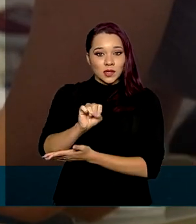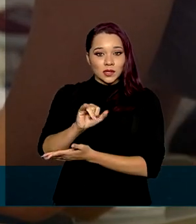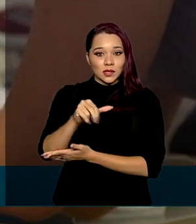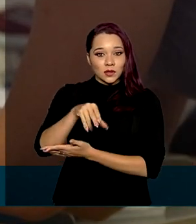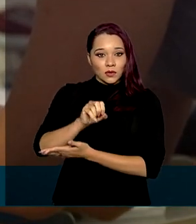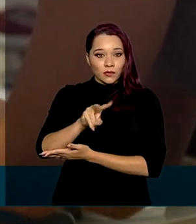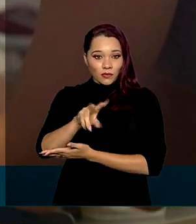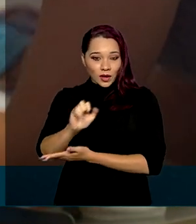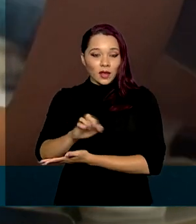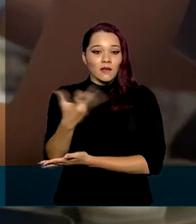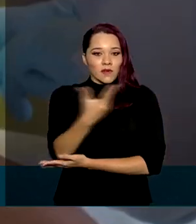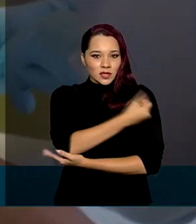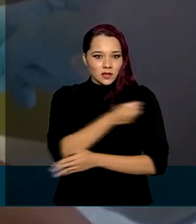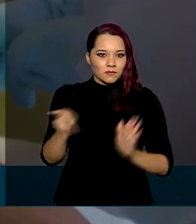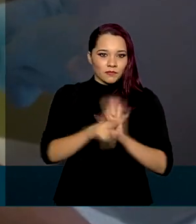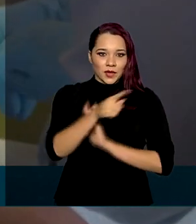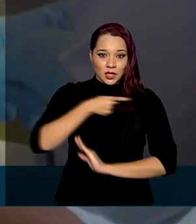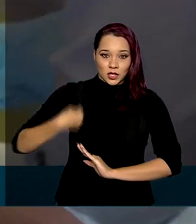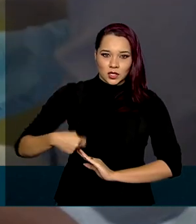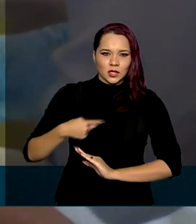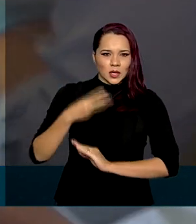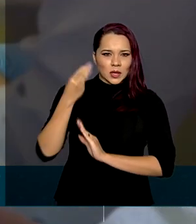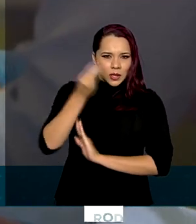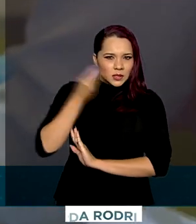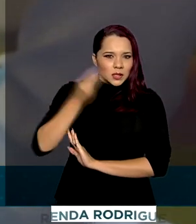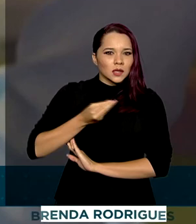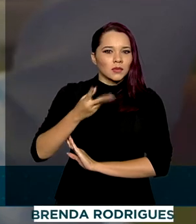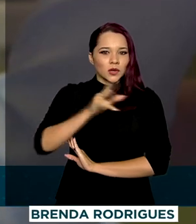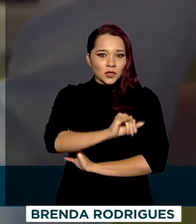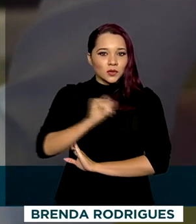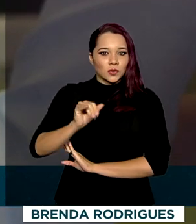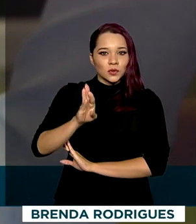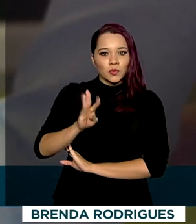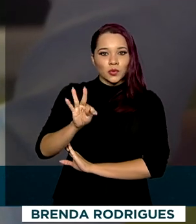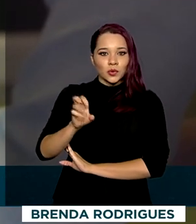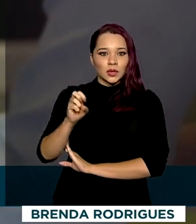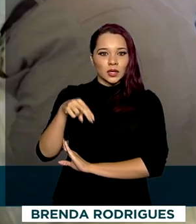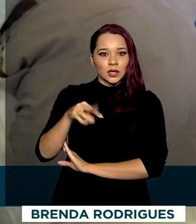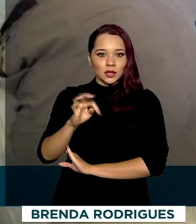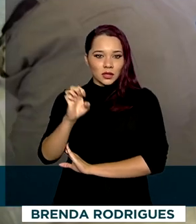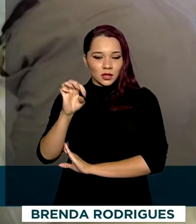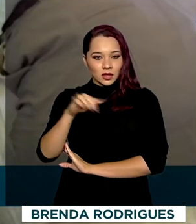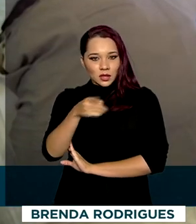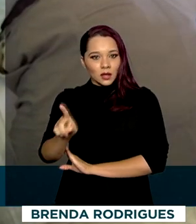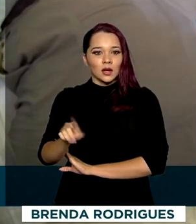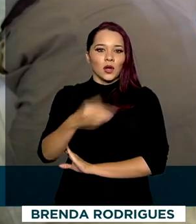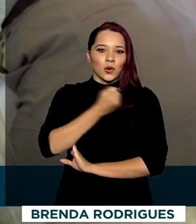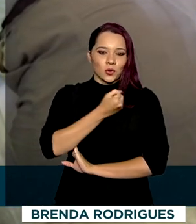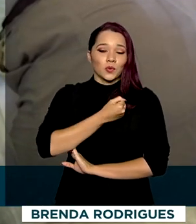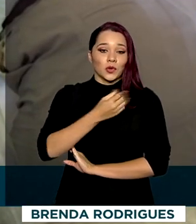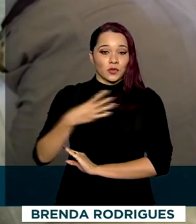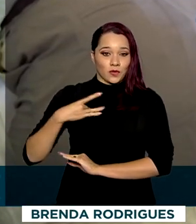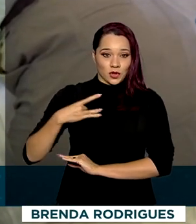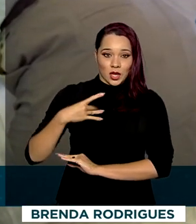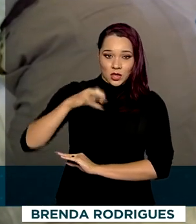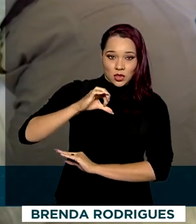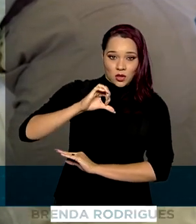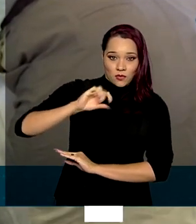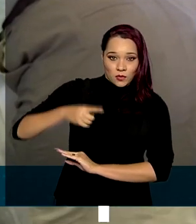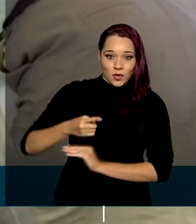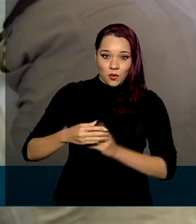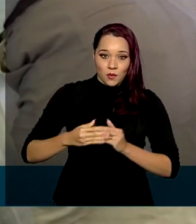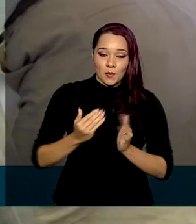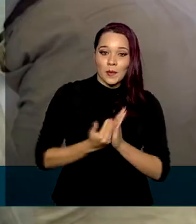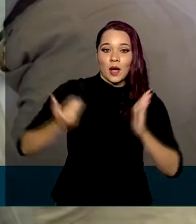vacina chinesa testada pelo Instituto Butantan no Brasil. O número de voluntários passou de 9 mil para 13 mil